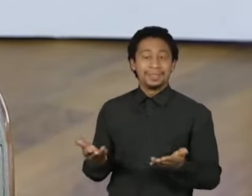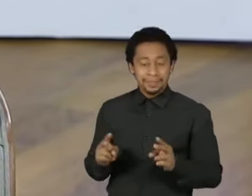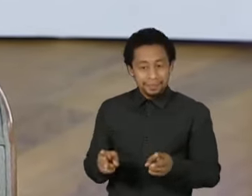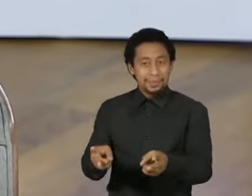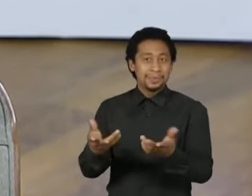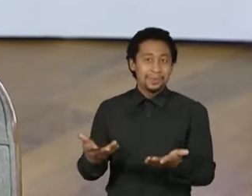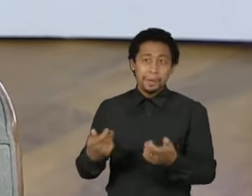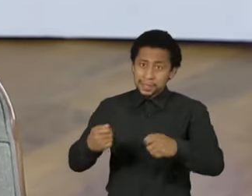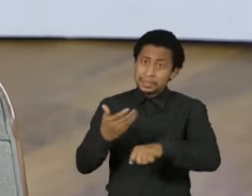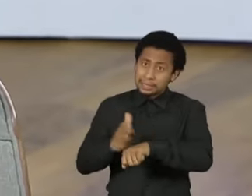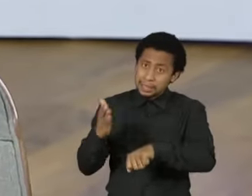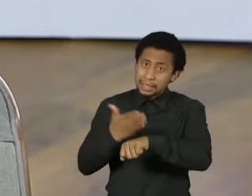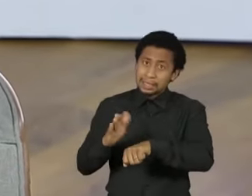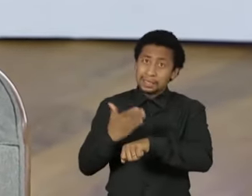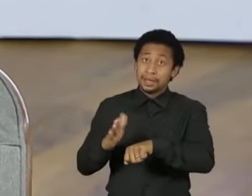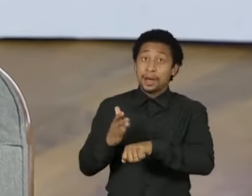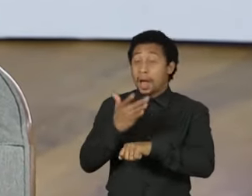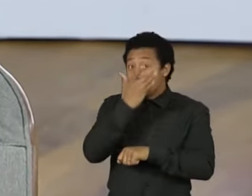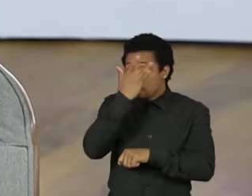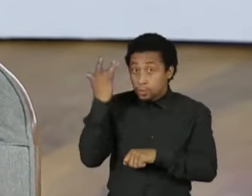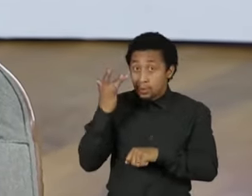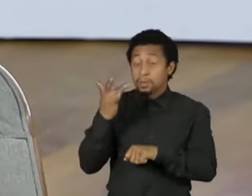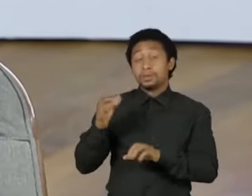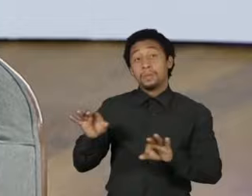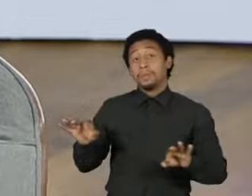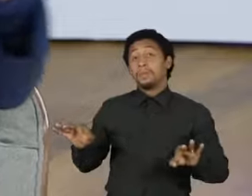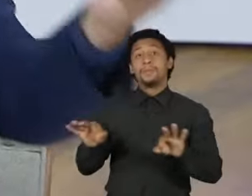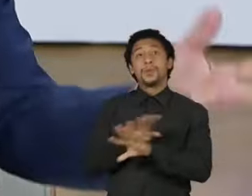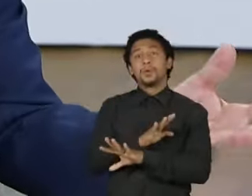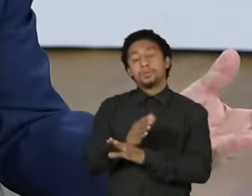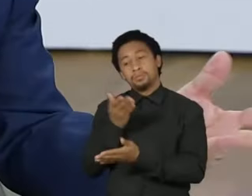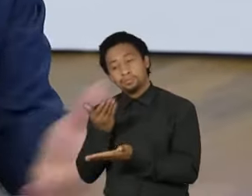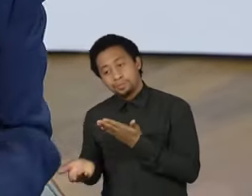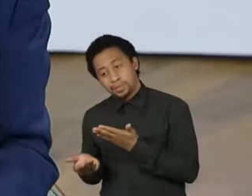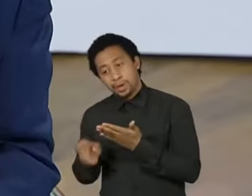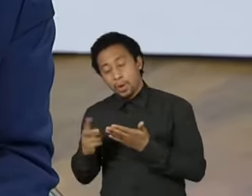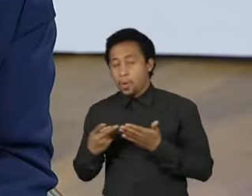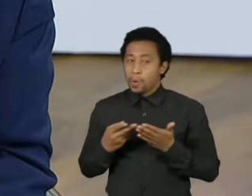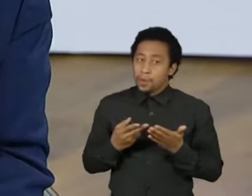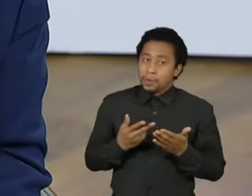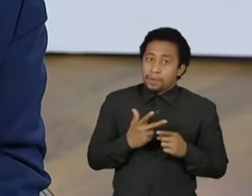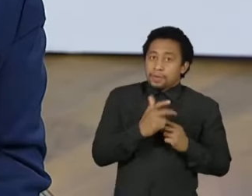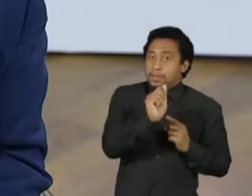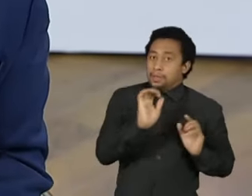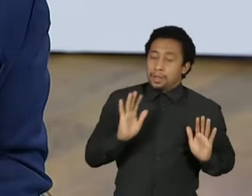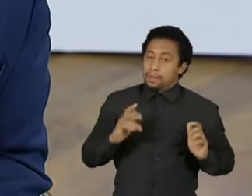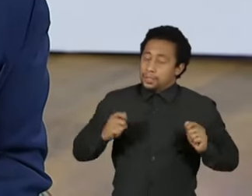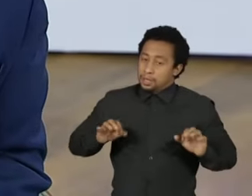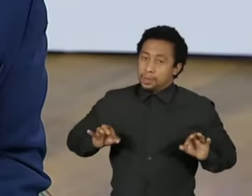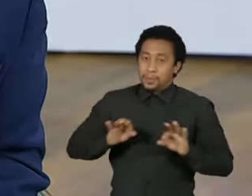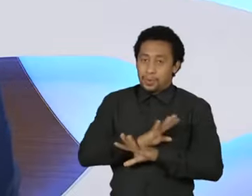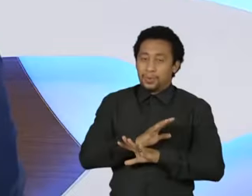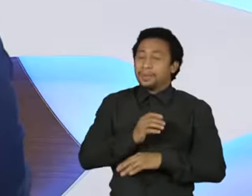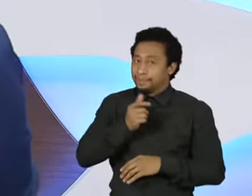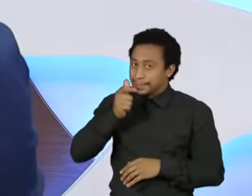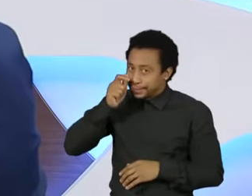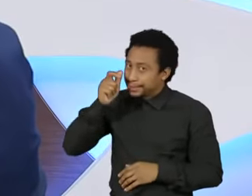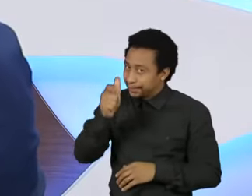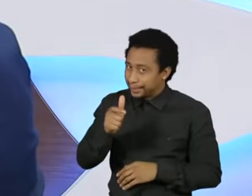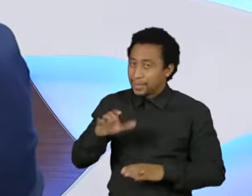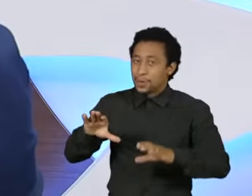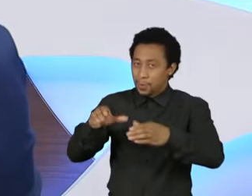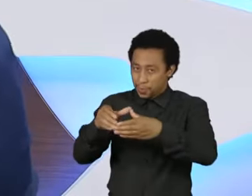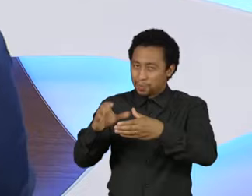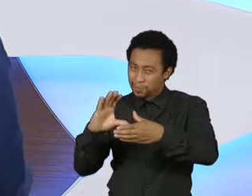e as pessoas estarem preparadas para a derrota e para a vitória. É curioso, no Renova BR, eu vou te dar o exemplo do